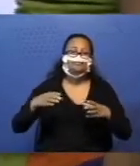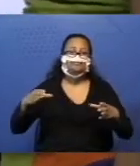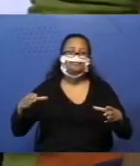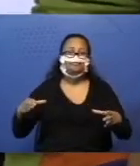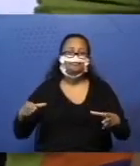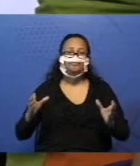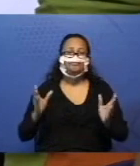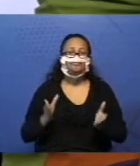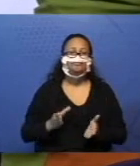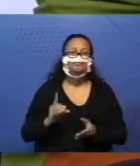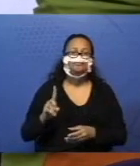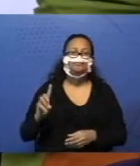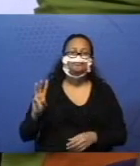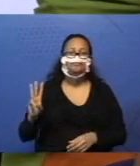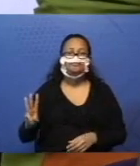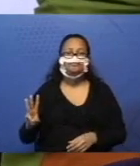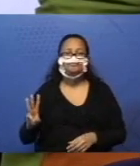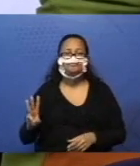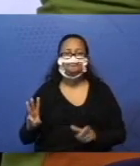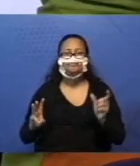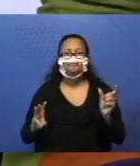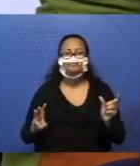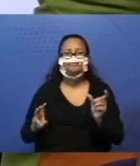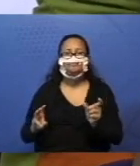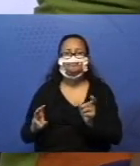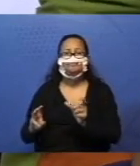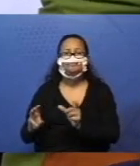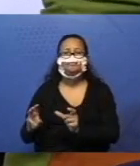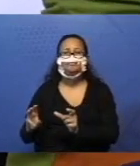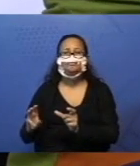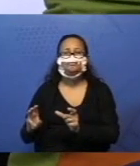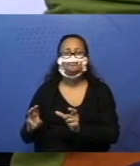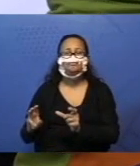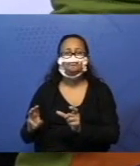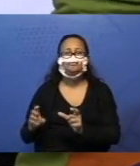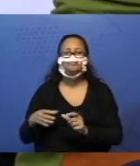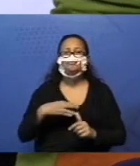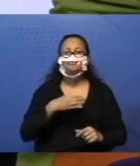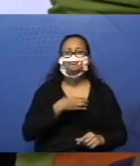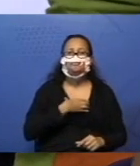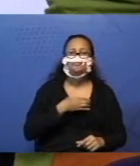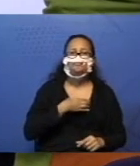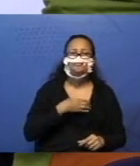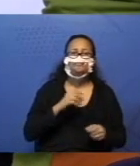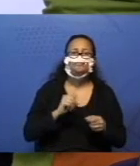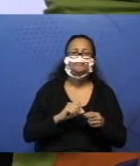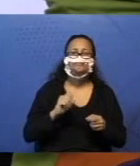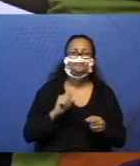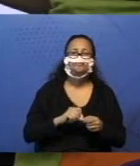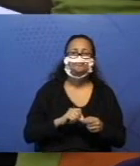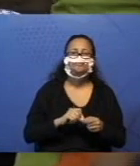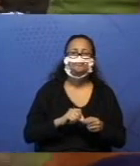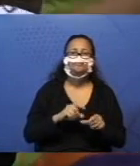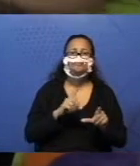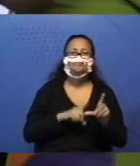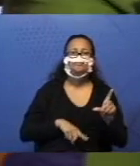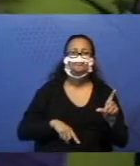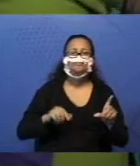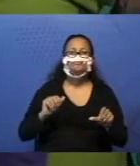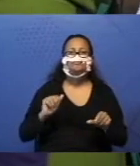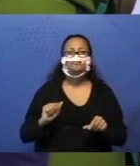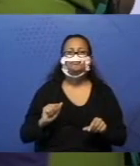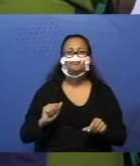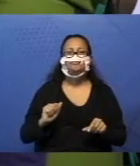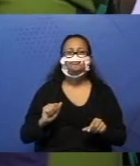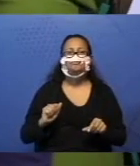13 quadrinhos. 13, pessoal. Eu vou fazer a mesma coisa que eu fiz aqui na letra A. Vou